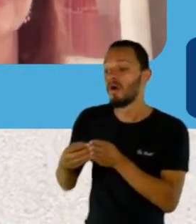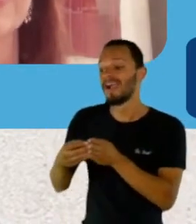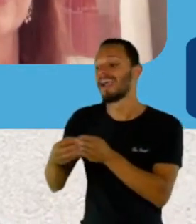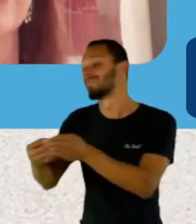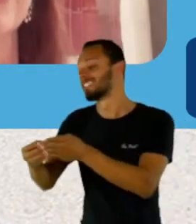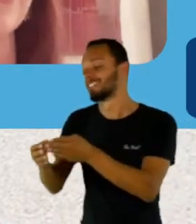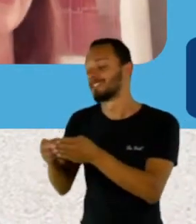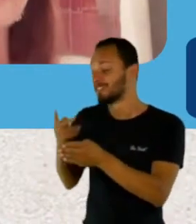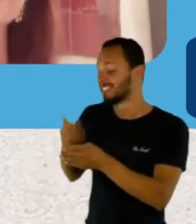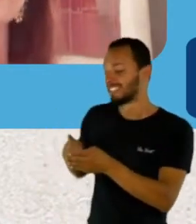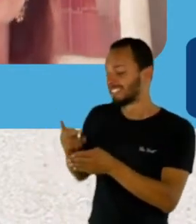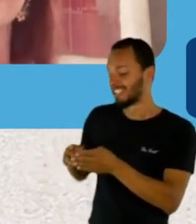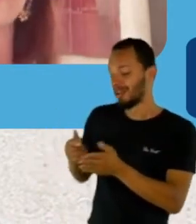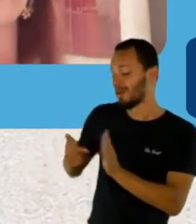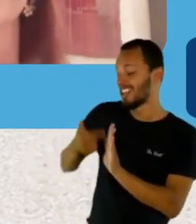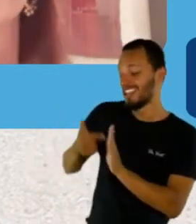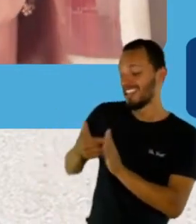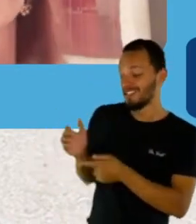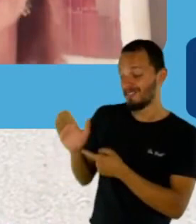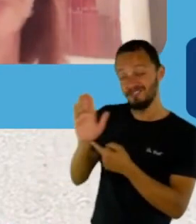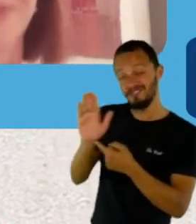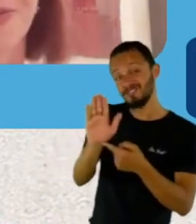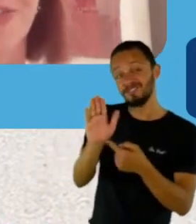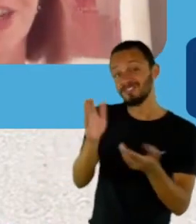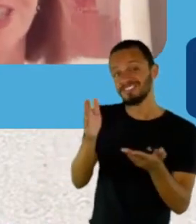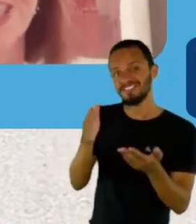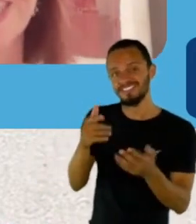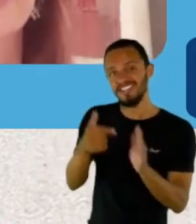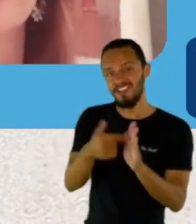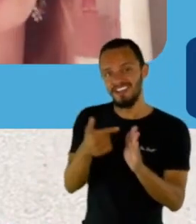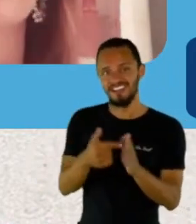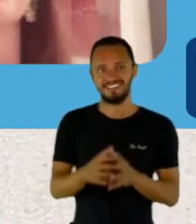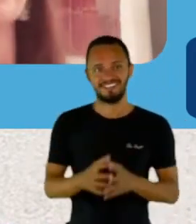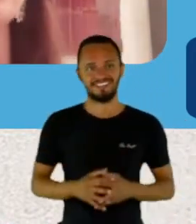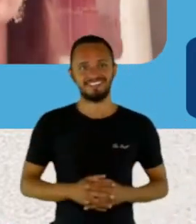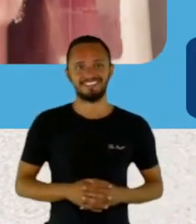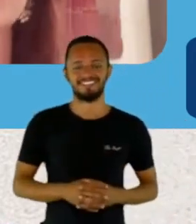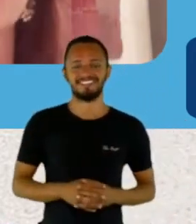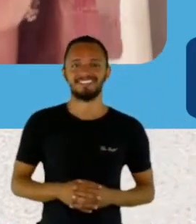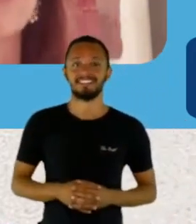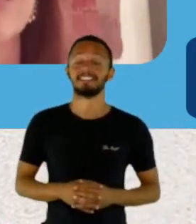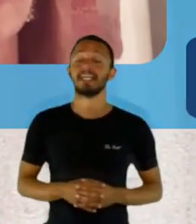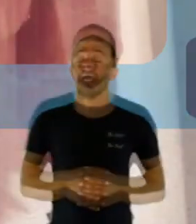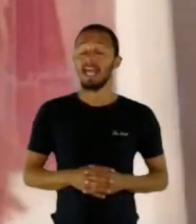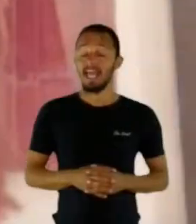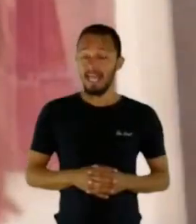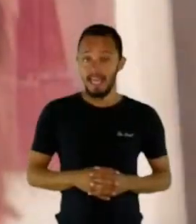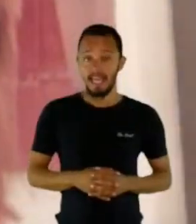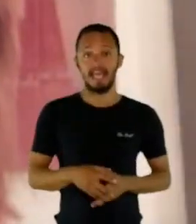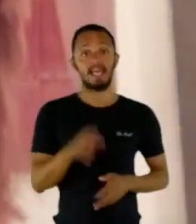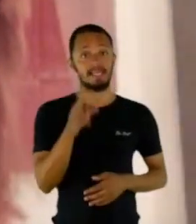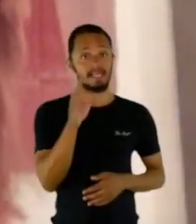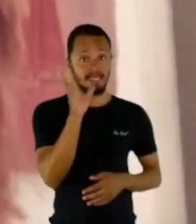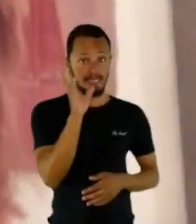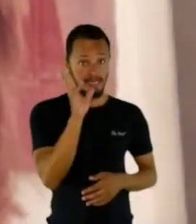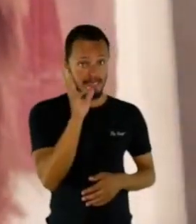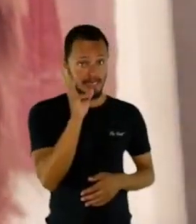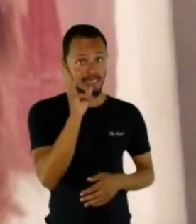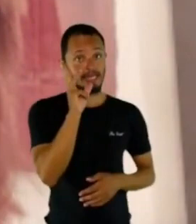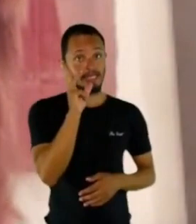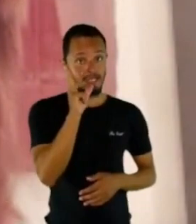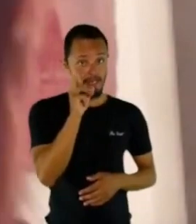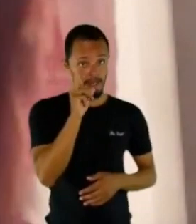e estar aí lindo na sua mão, na nossa. Lindo, meu filhotinho. É um processo longo, né? Principalmente, assim,